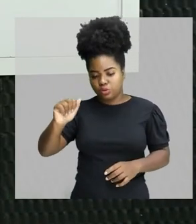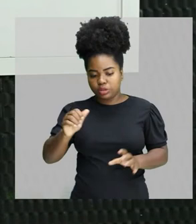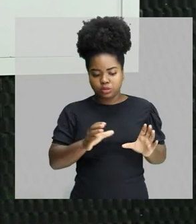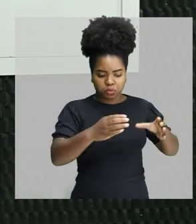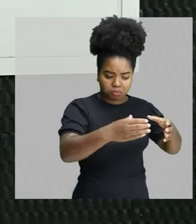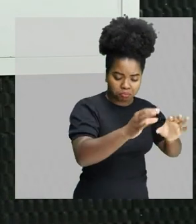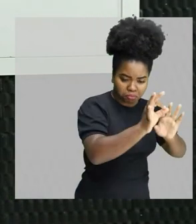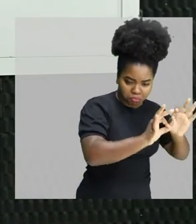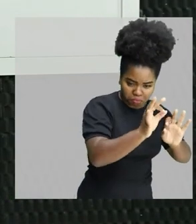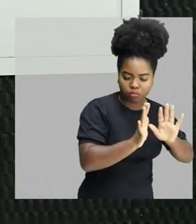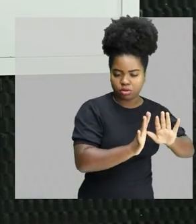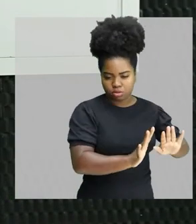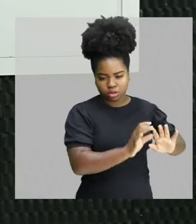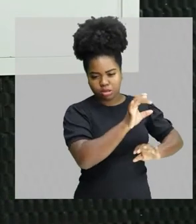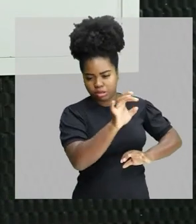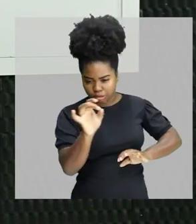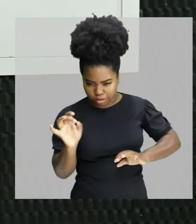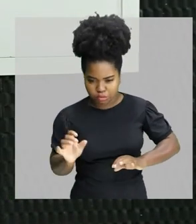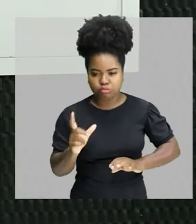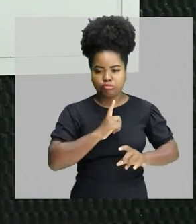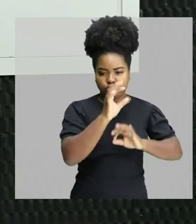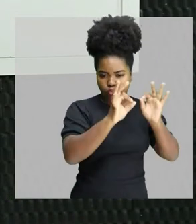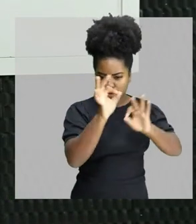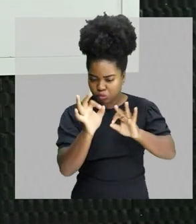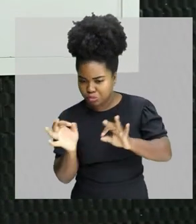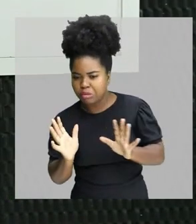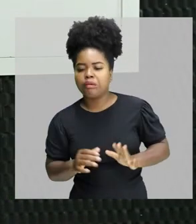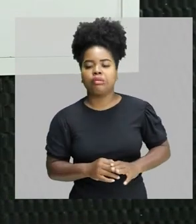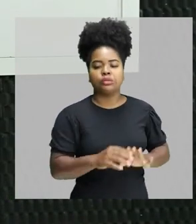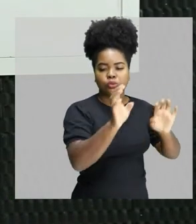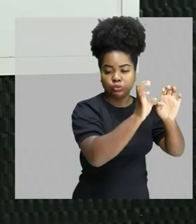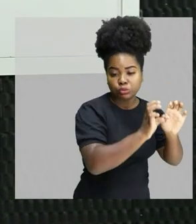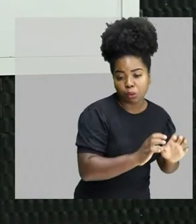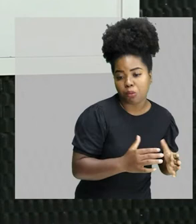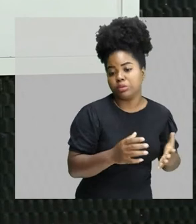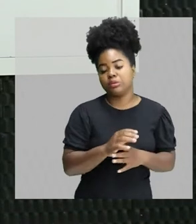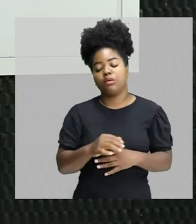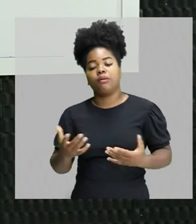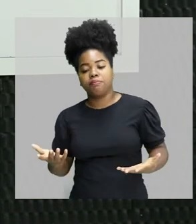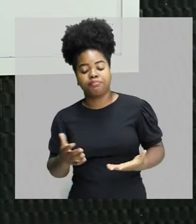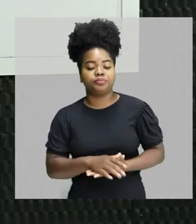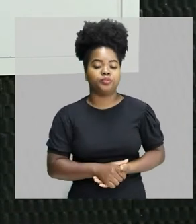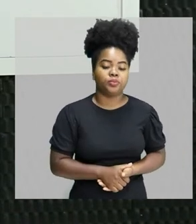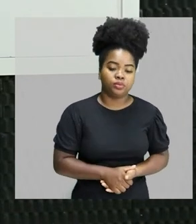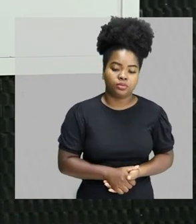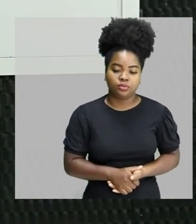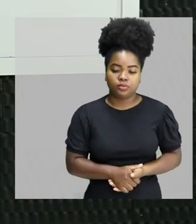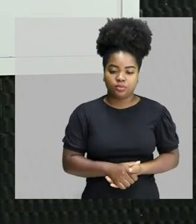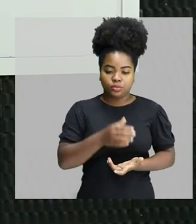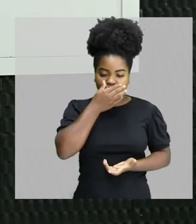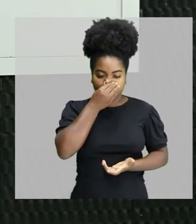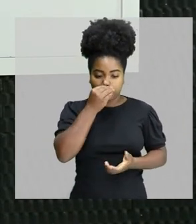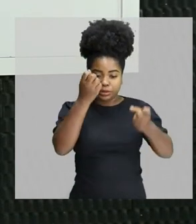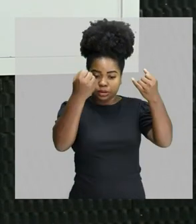agrupadas ali, certo? Cada um dentro da sua escala, né? Tá ok? Cada um no seu localzinho.